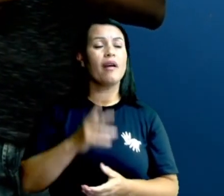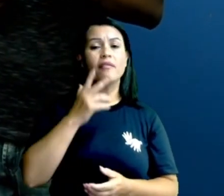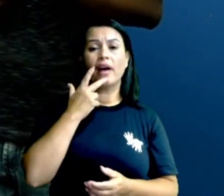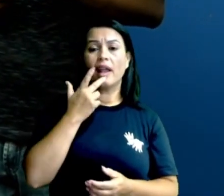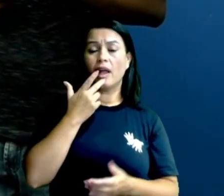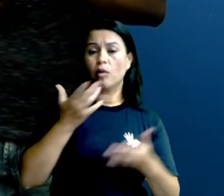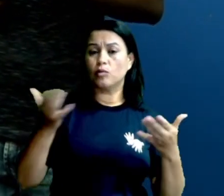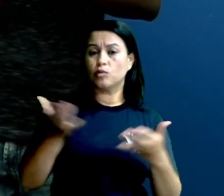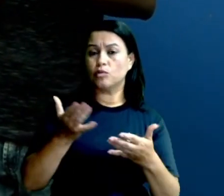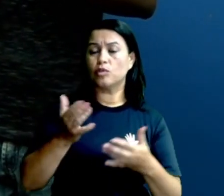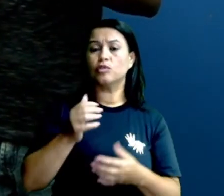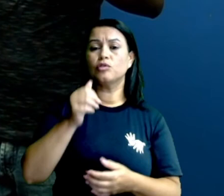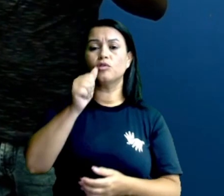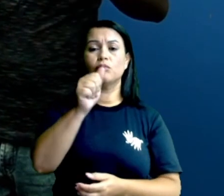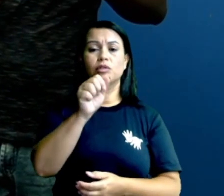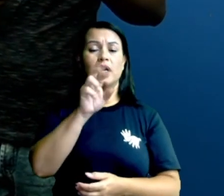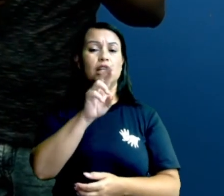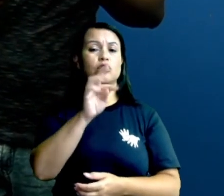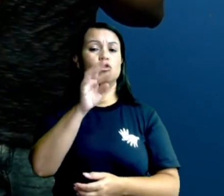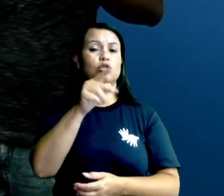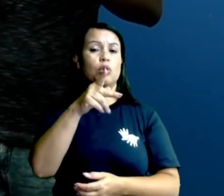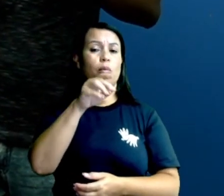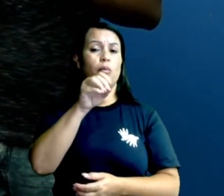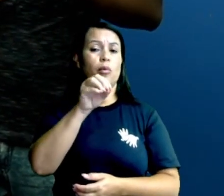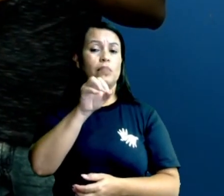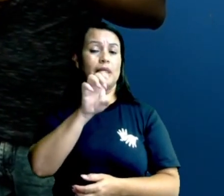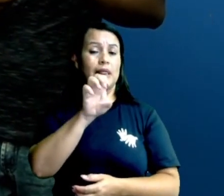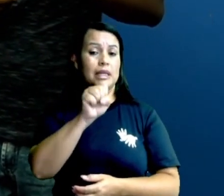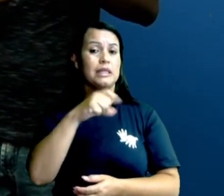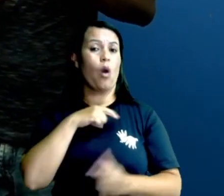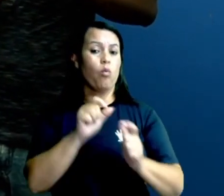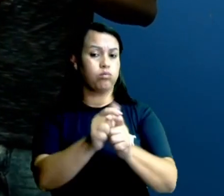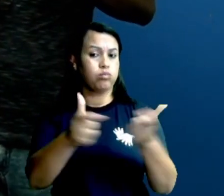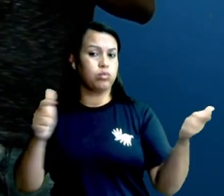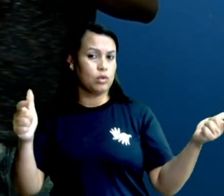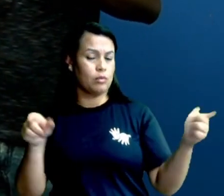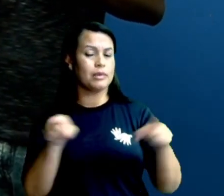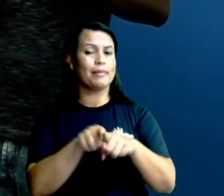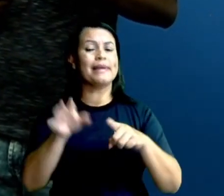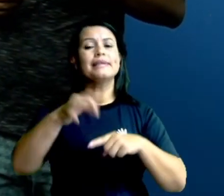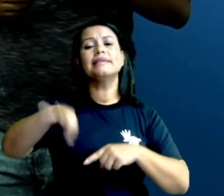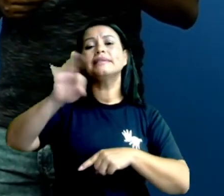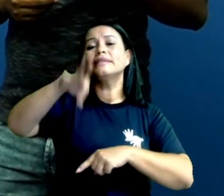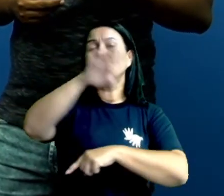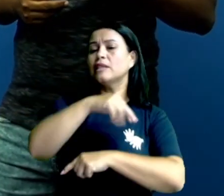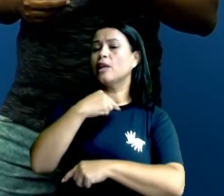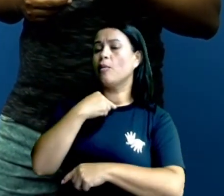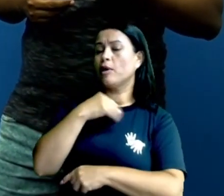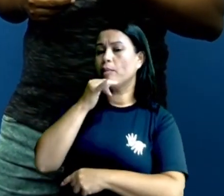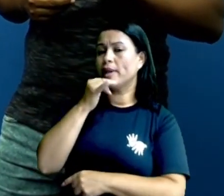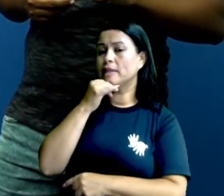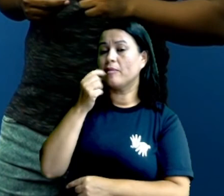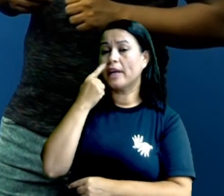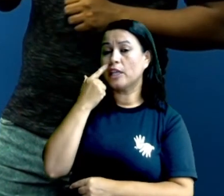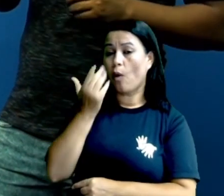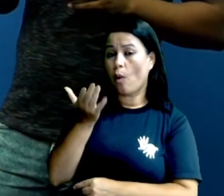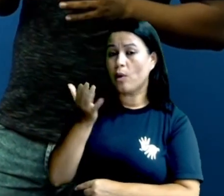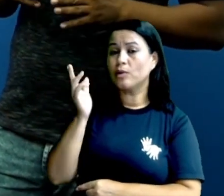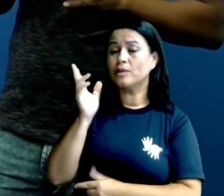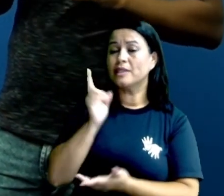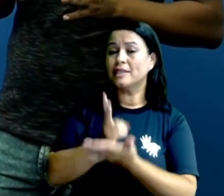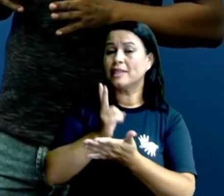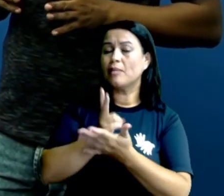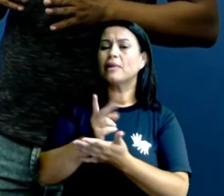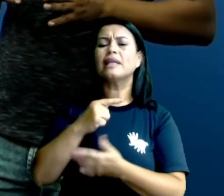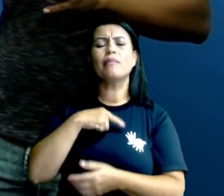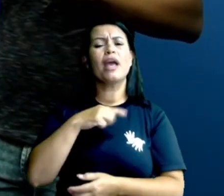falamos hoje sobre os artrópodes, esse grupo enorme de insetos, mas tem um inseto que você não pode deixar de lado e ficar sempre de olho nele. É um